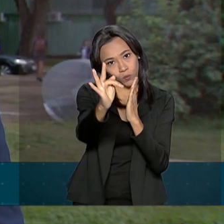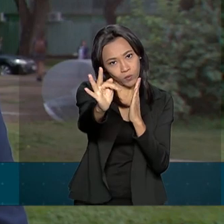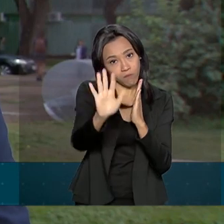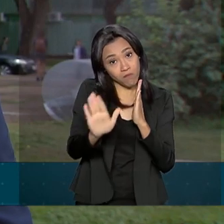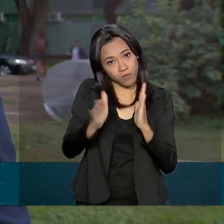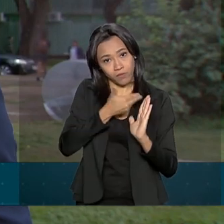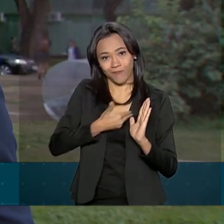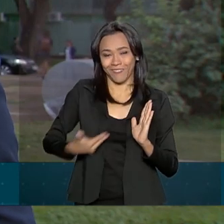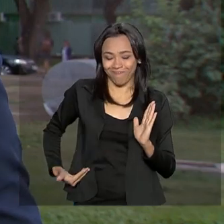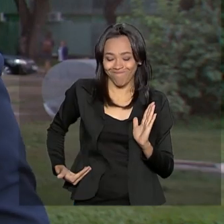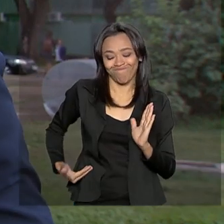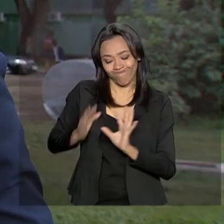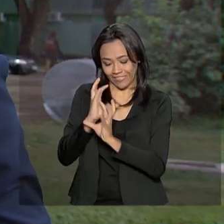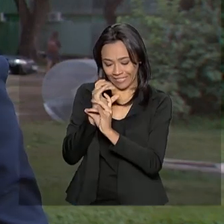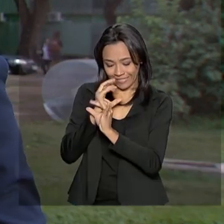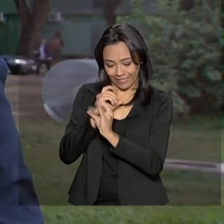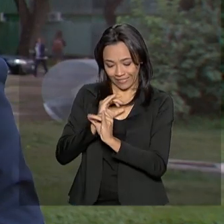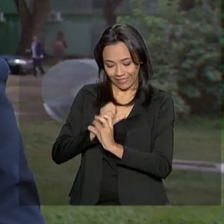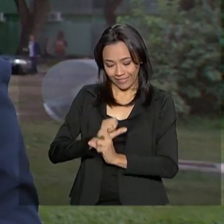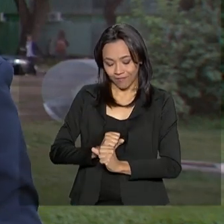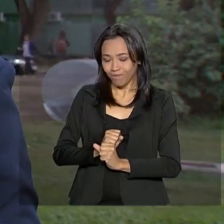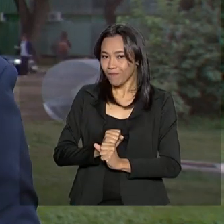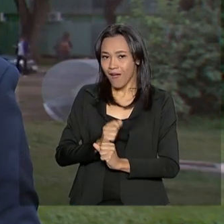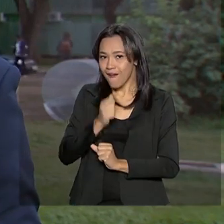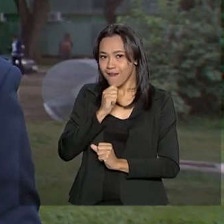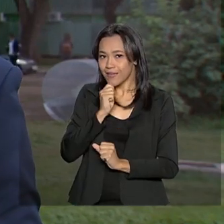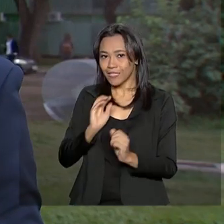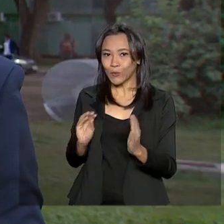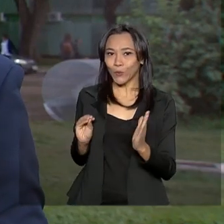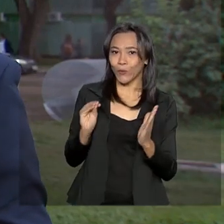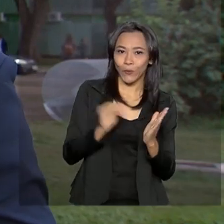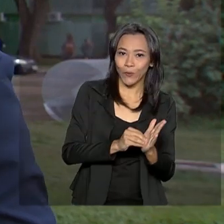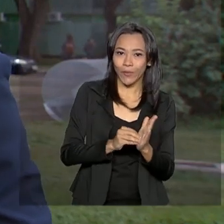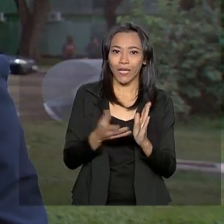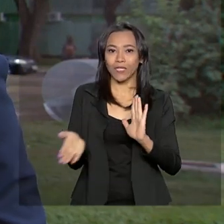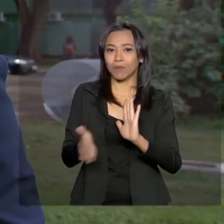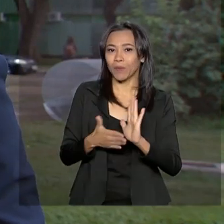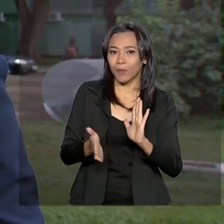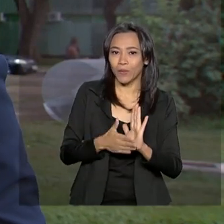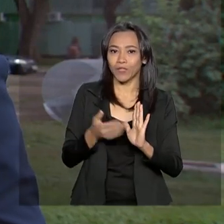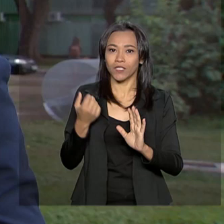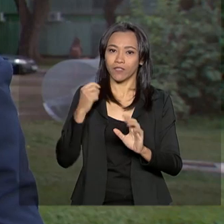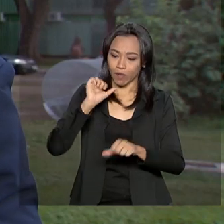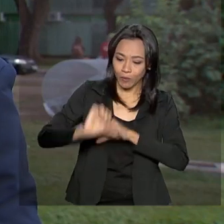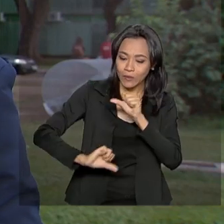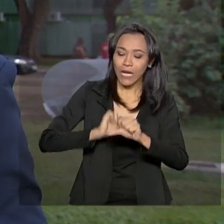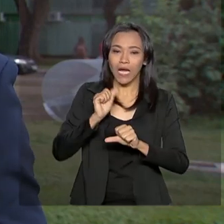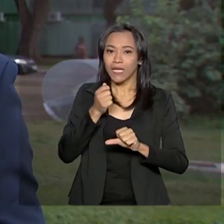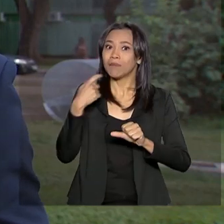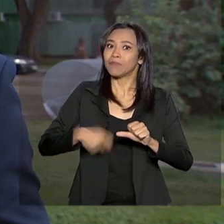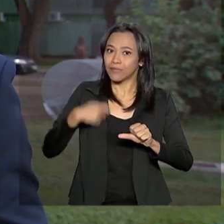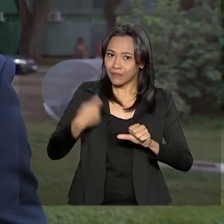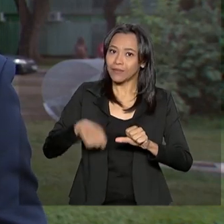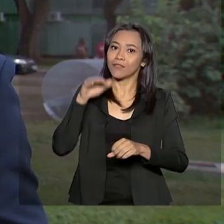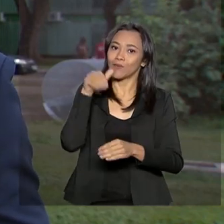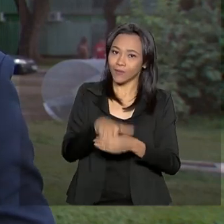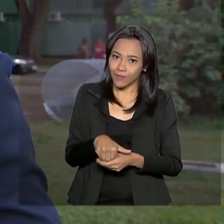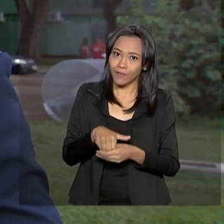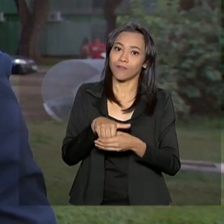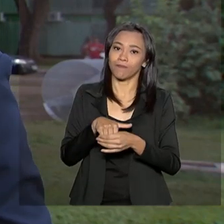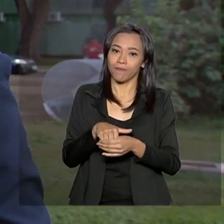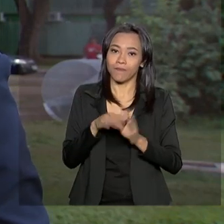governo fez as contas sem incluir o impacto das reformas estruturantes que ainda precisam ser votadas.